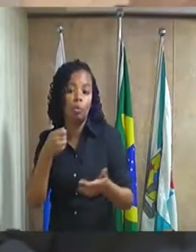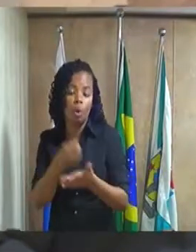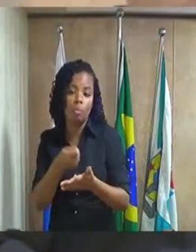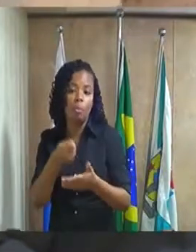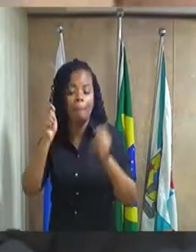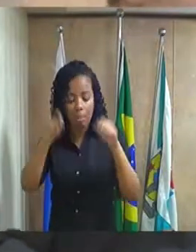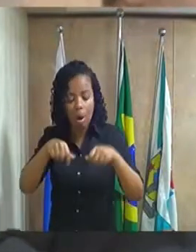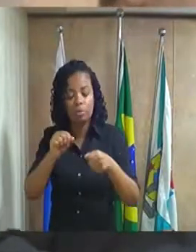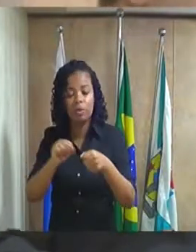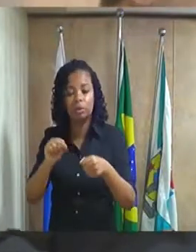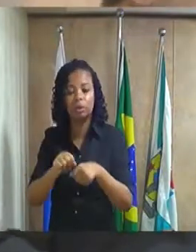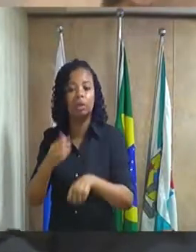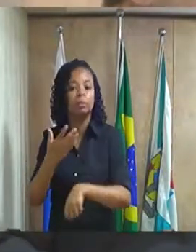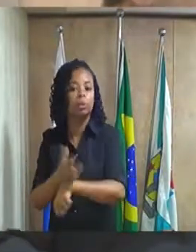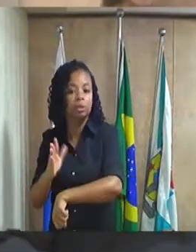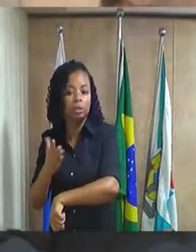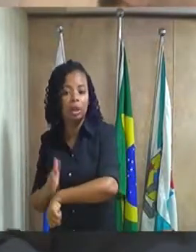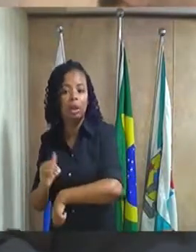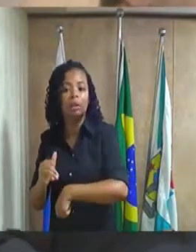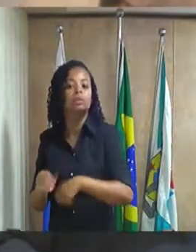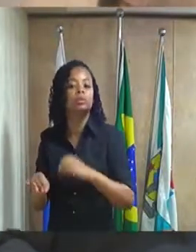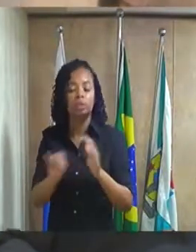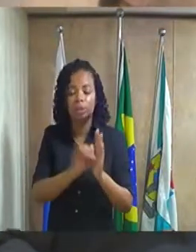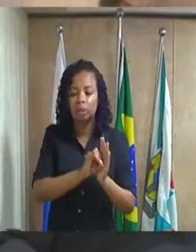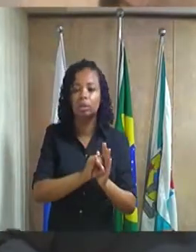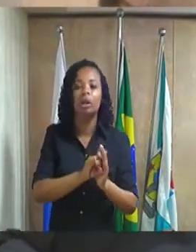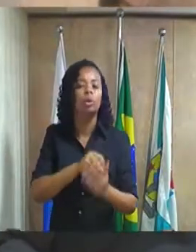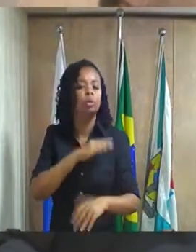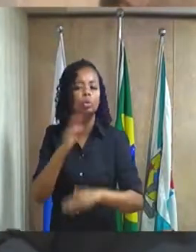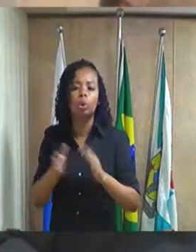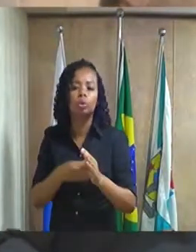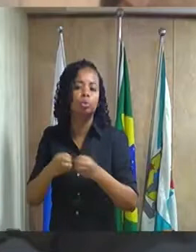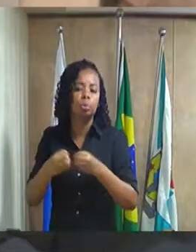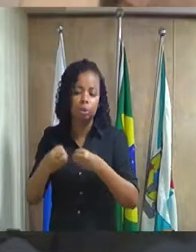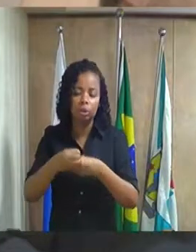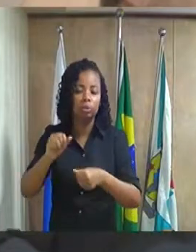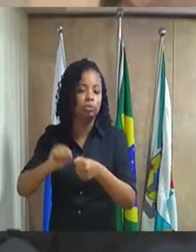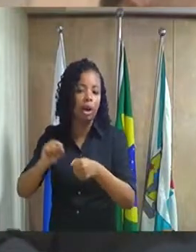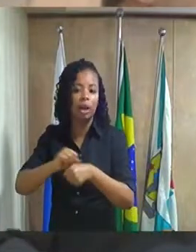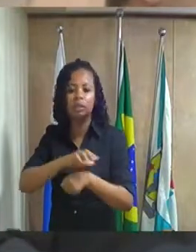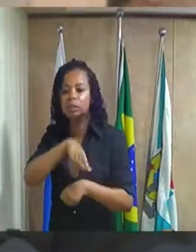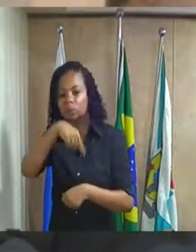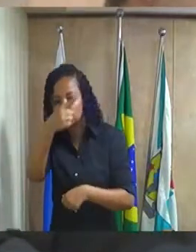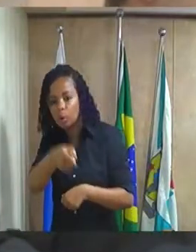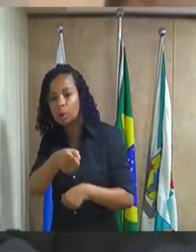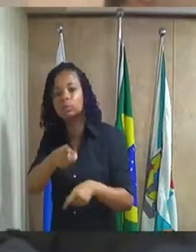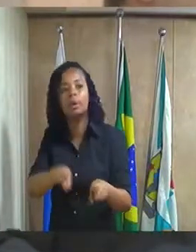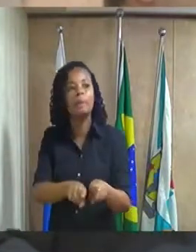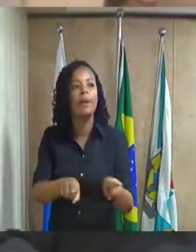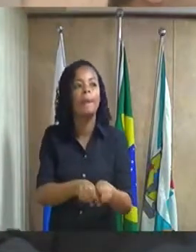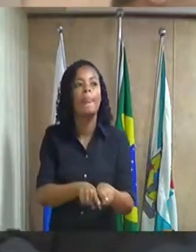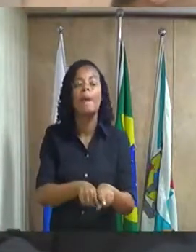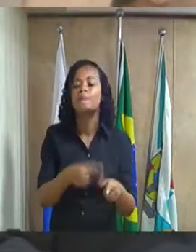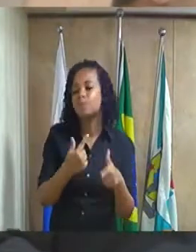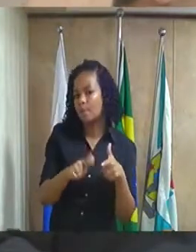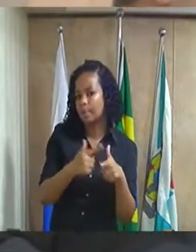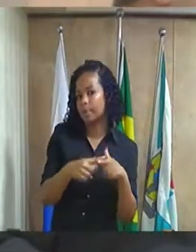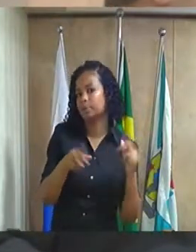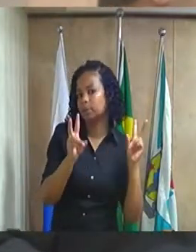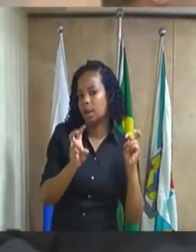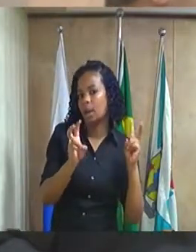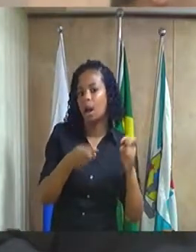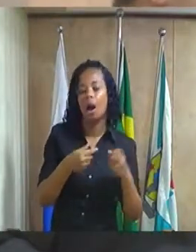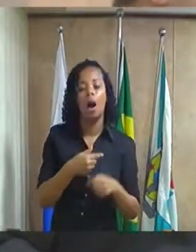feito dessa forma e aliás todos os municípios fazem dessa maneira face a essa situação que não é comum para o Duque de